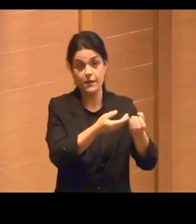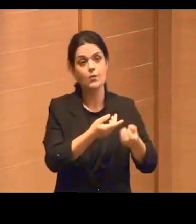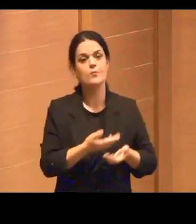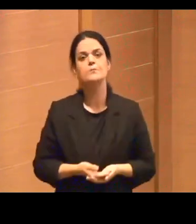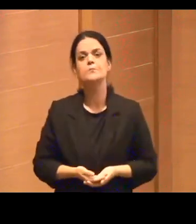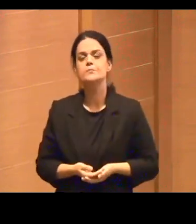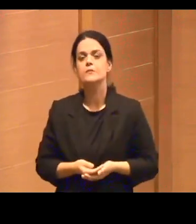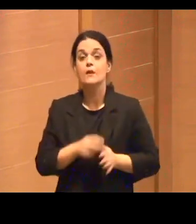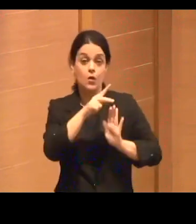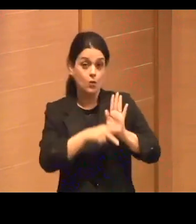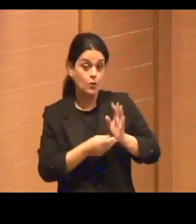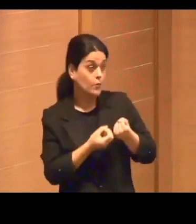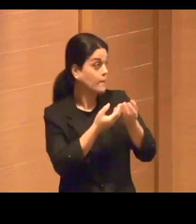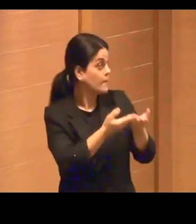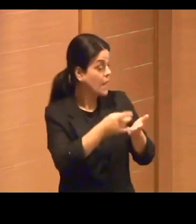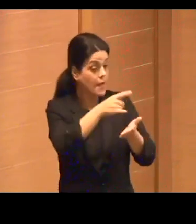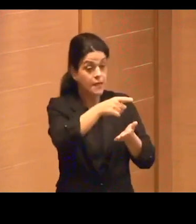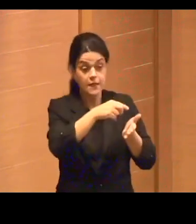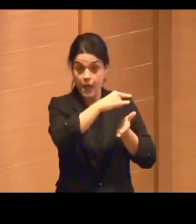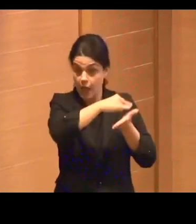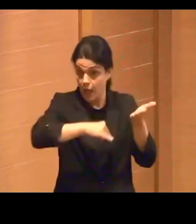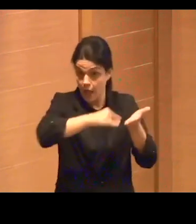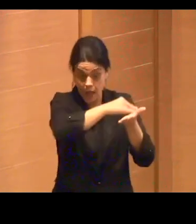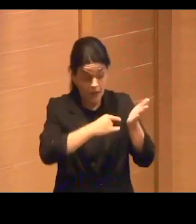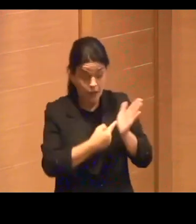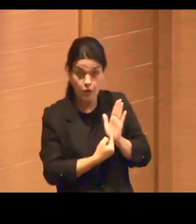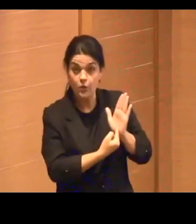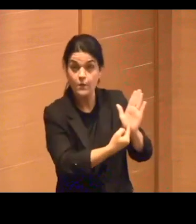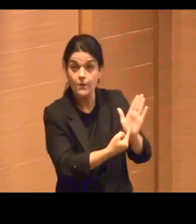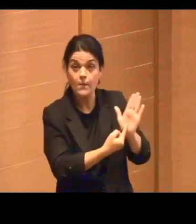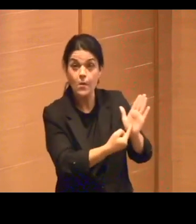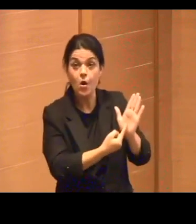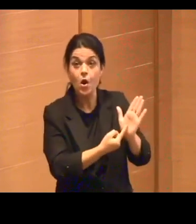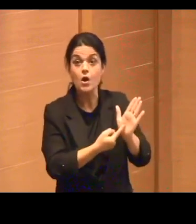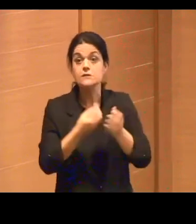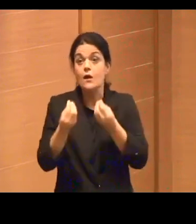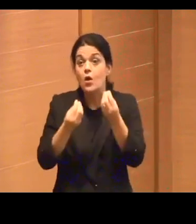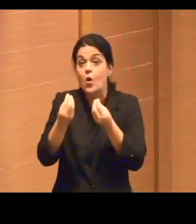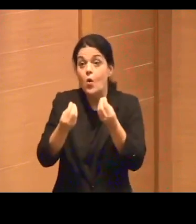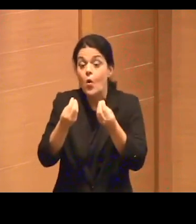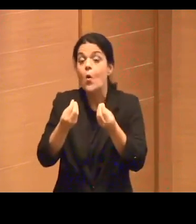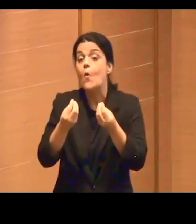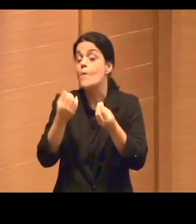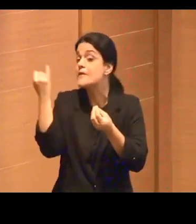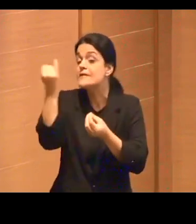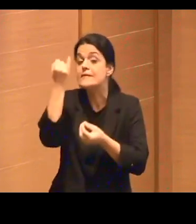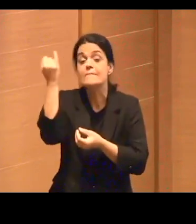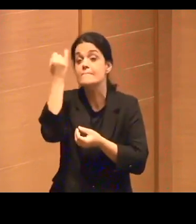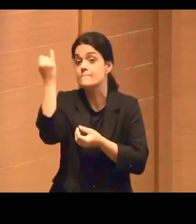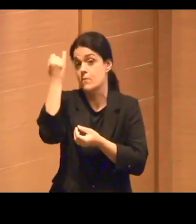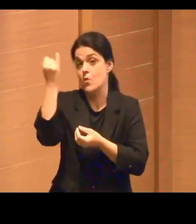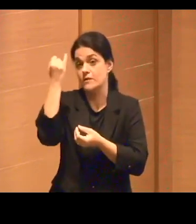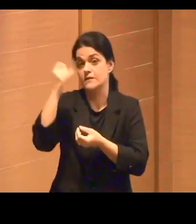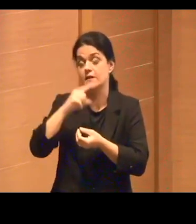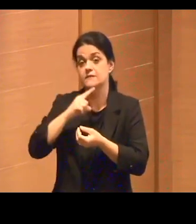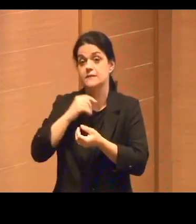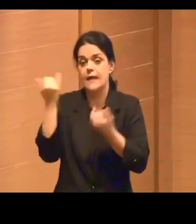E, nesse documento, a gente mostra o quanto ter uma nuvem no país é, de verdade,